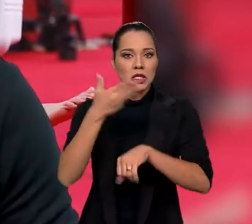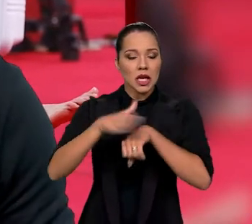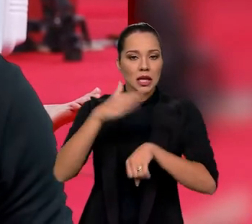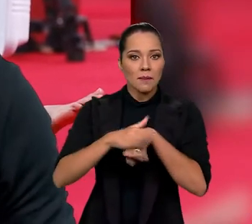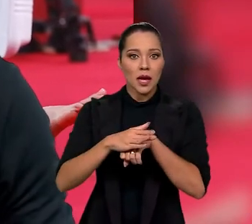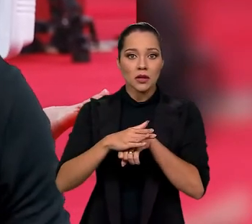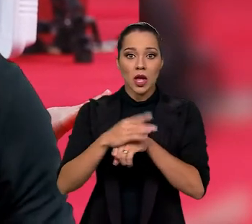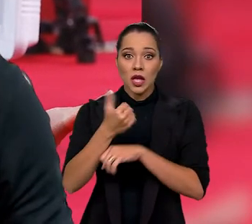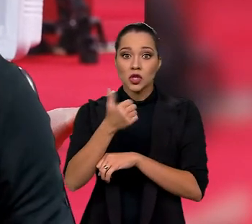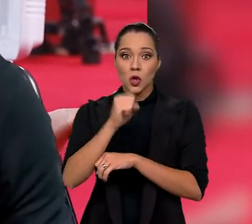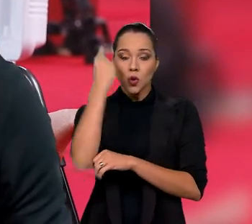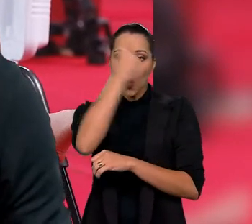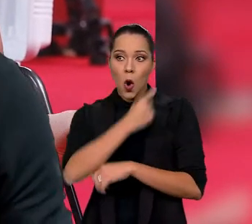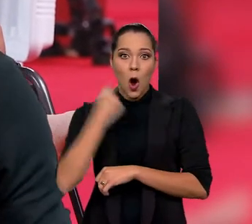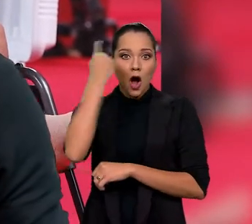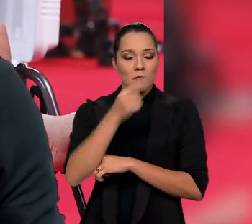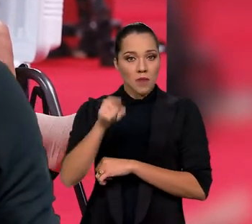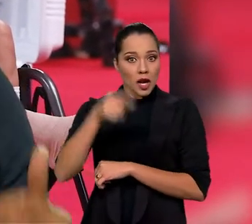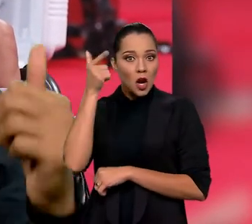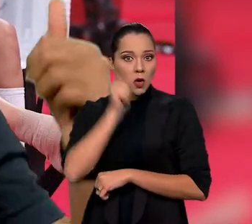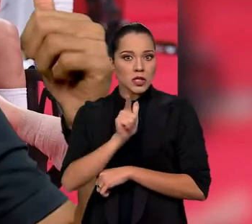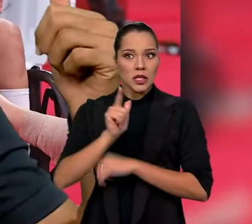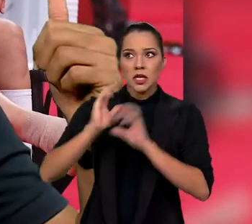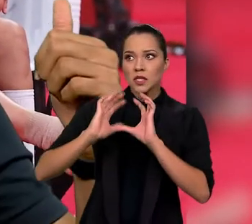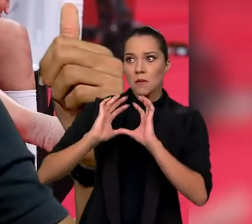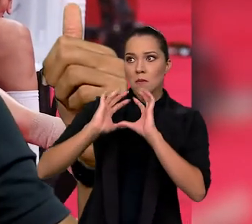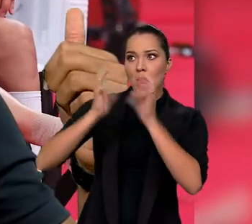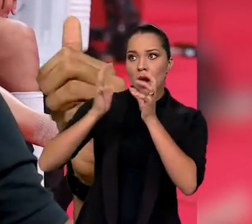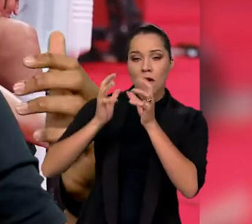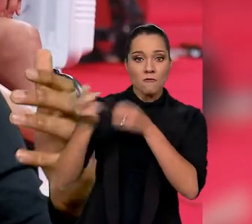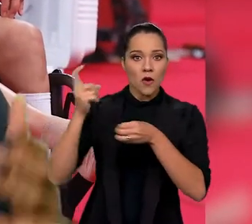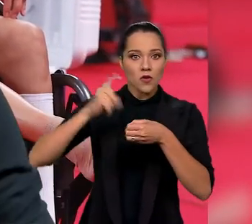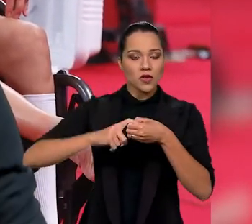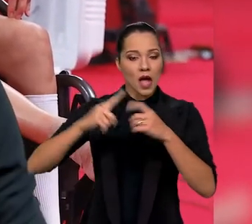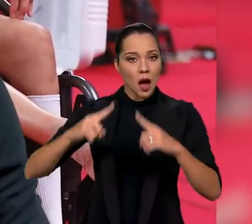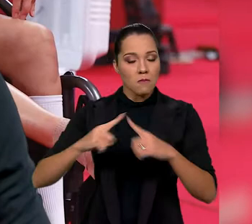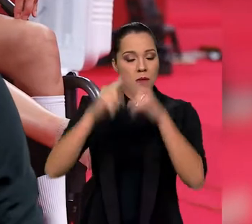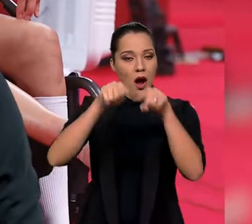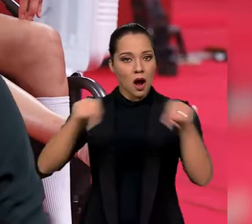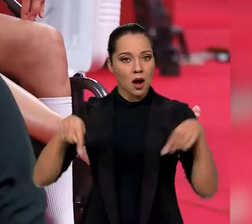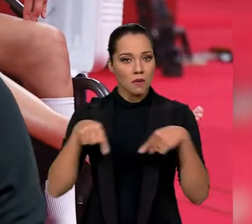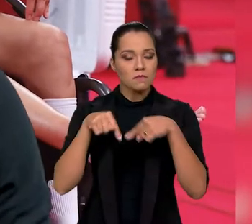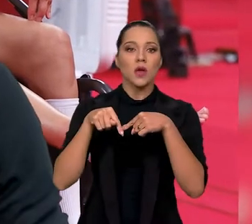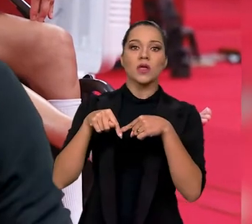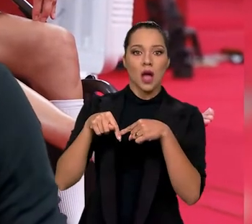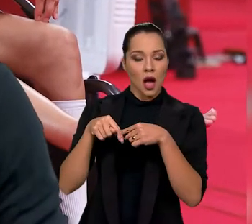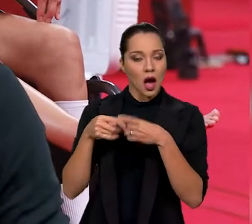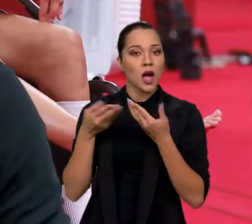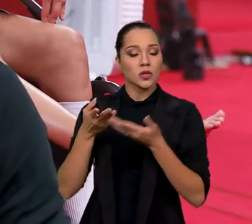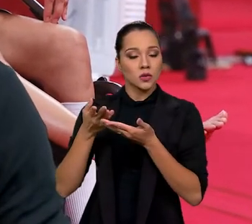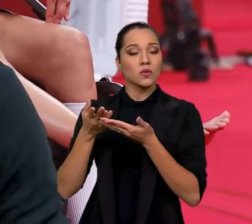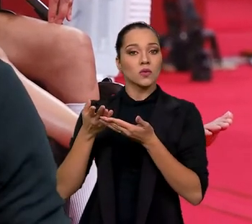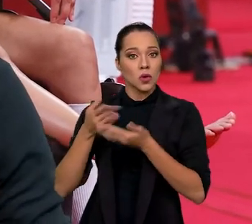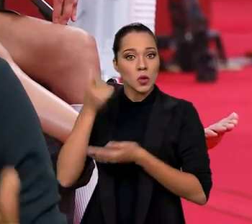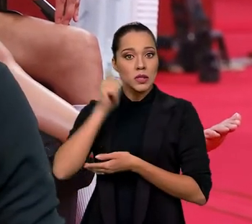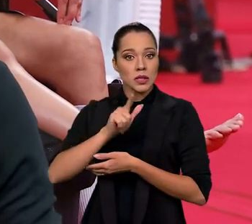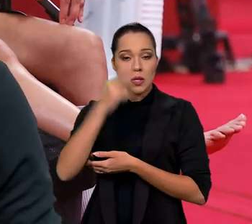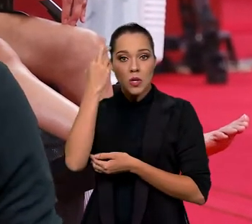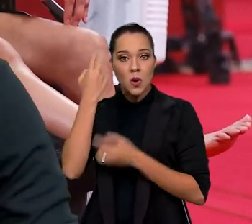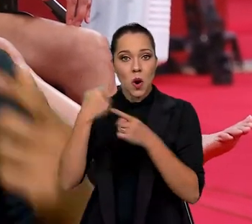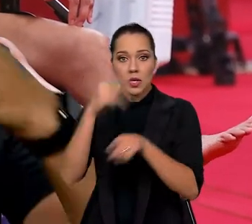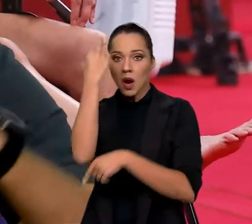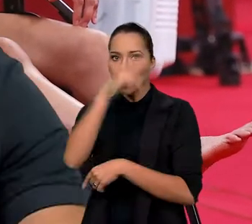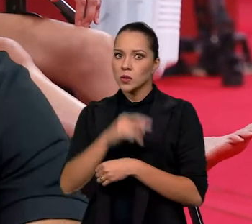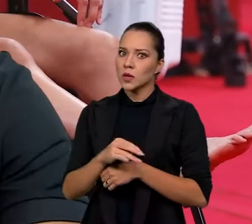tratamento em apenas 18 horas, para que a levantadora pudesse voltar nas quartas de final e jogar contra as